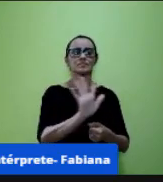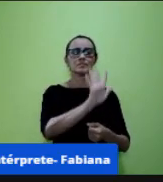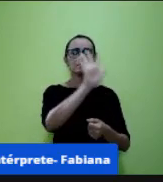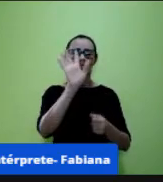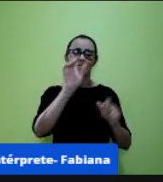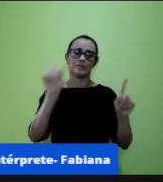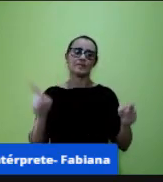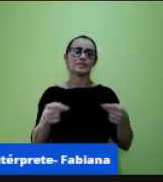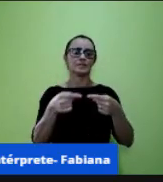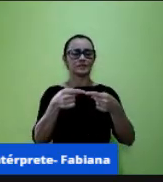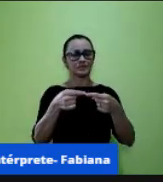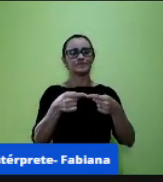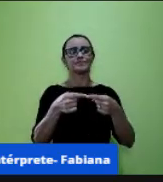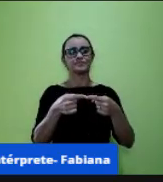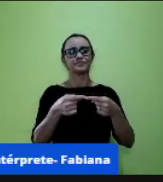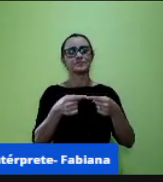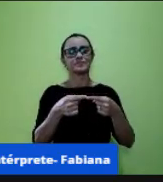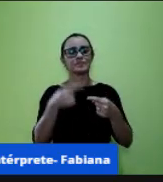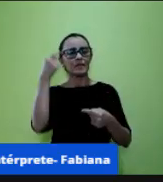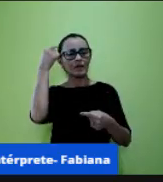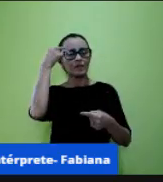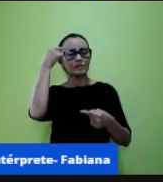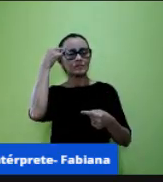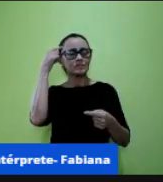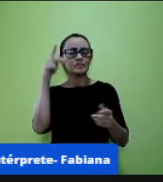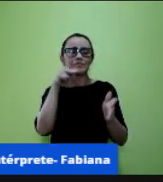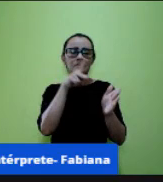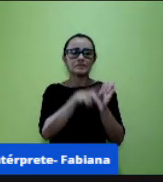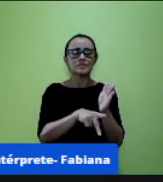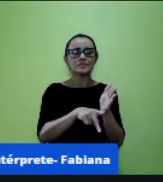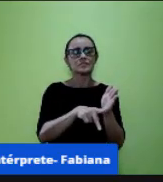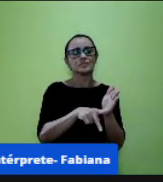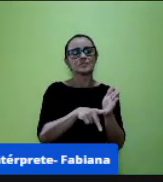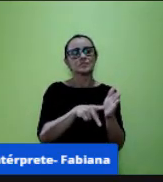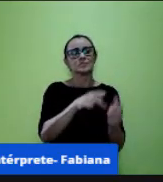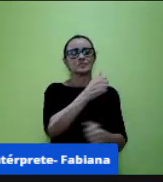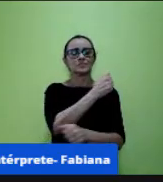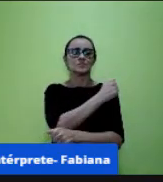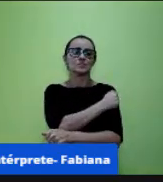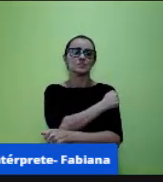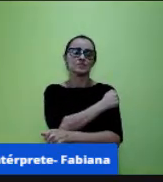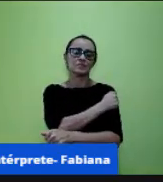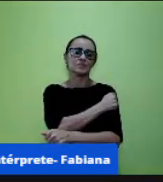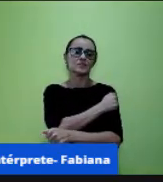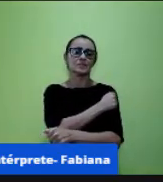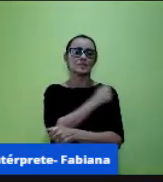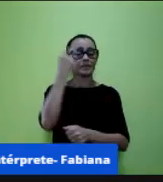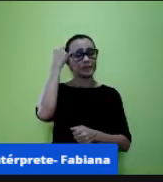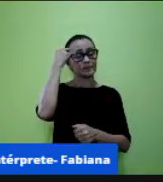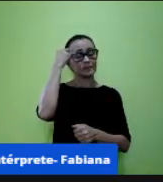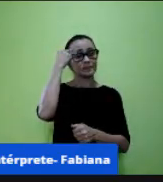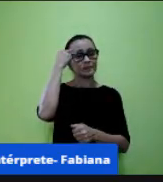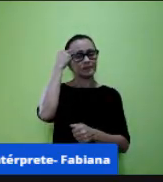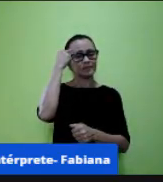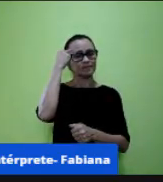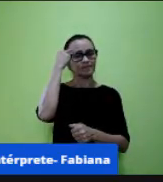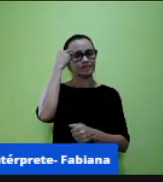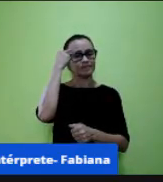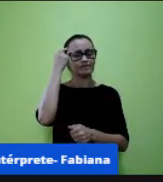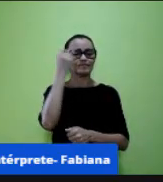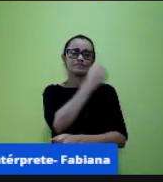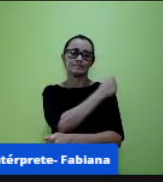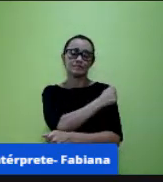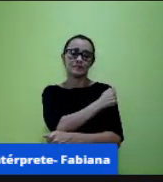baseado mais comum com o nosso planejamento na realidade de nossos alunos né e trazer essas